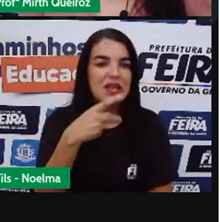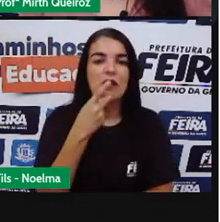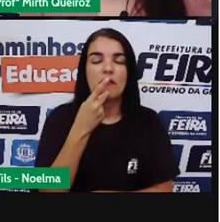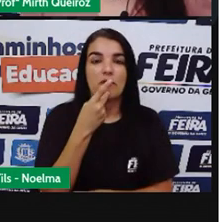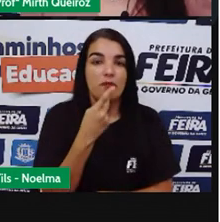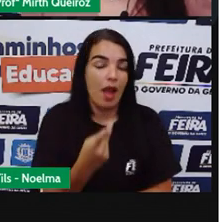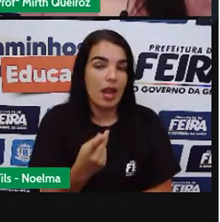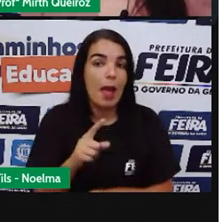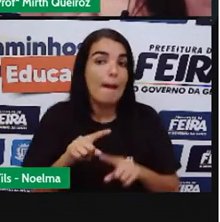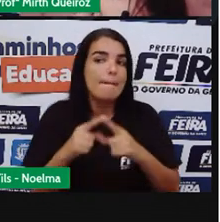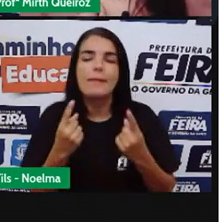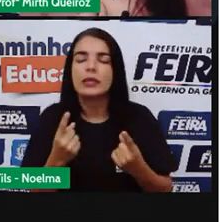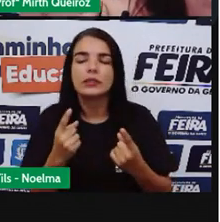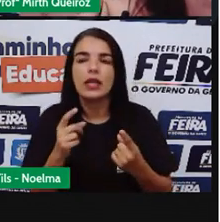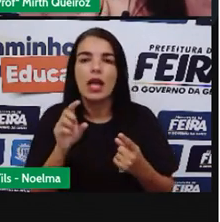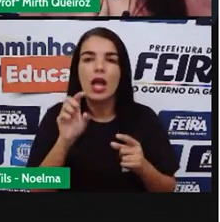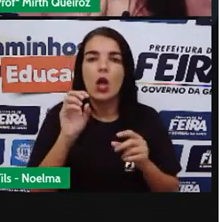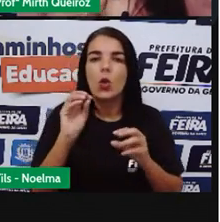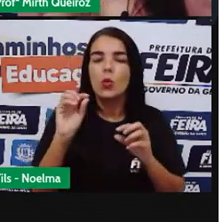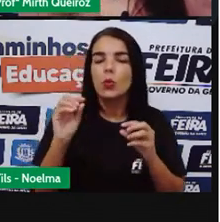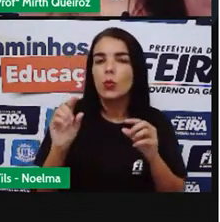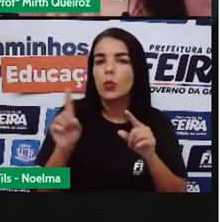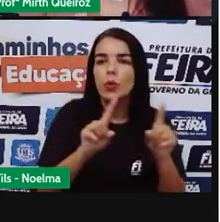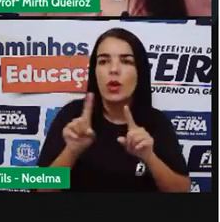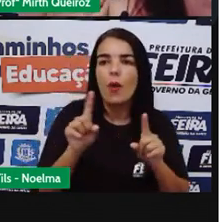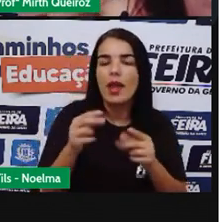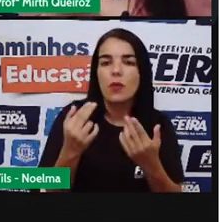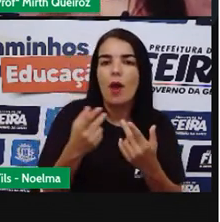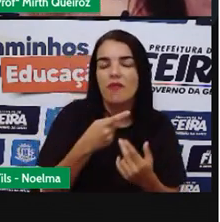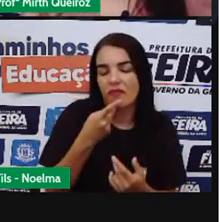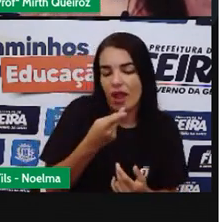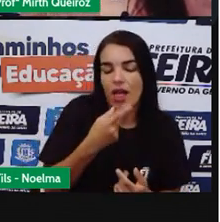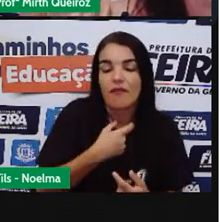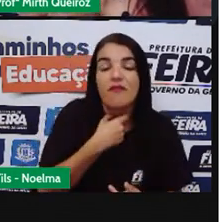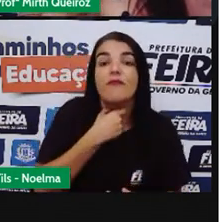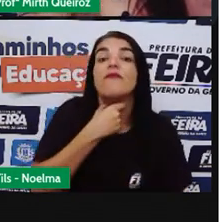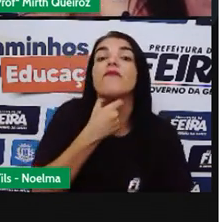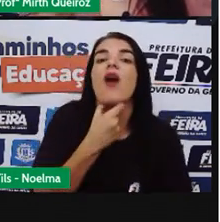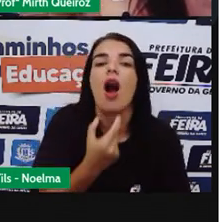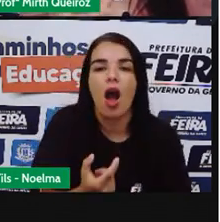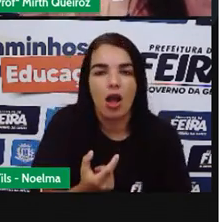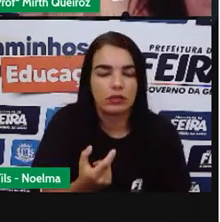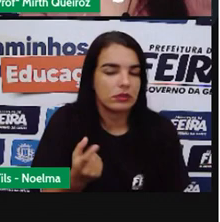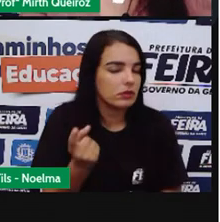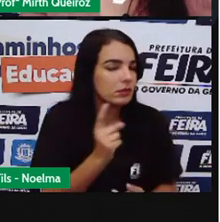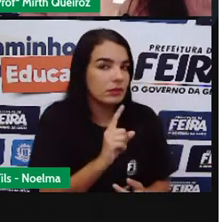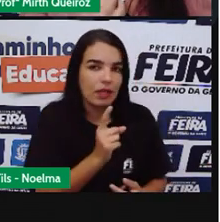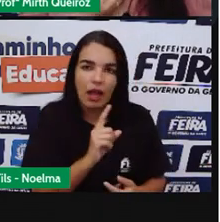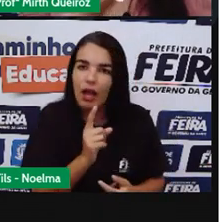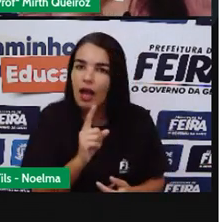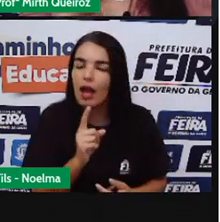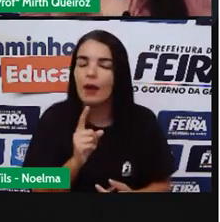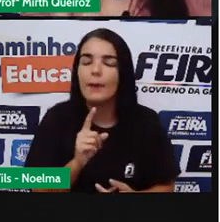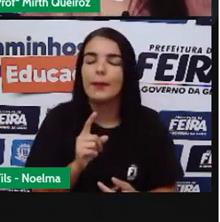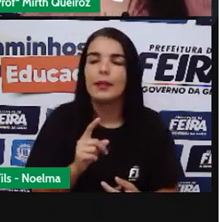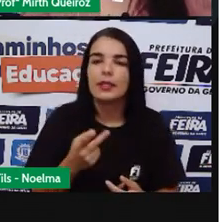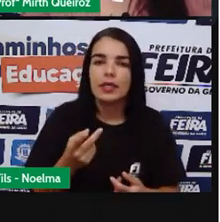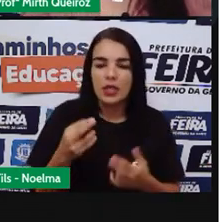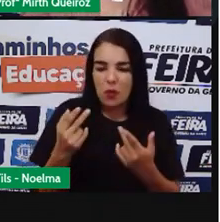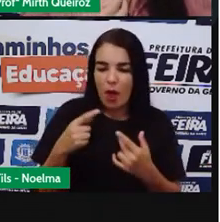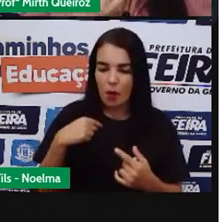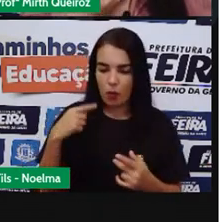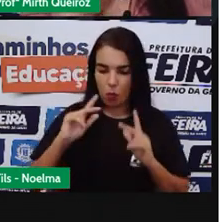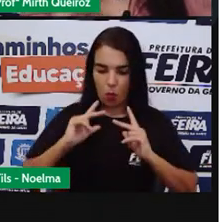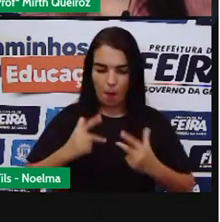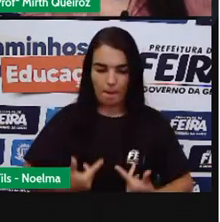que ela não fala Em relação a questão da funética De sair esses tons Esses pronúncios que a gente